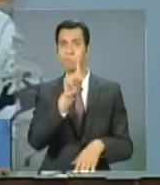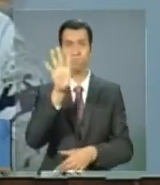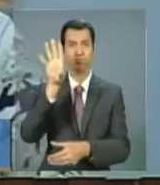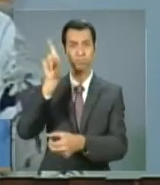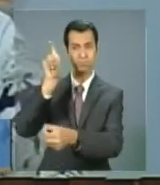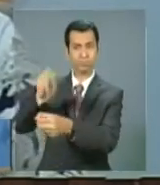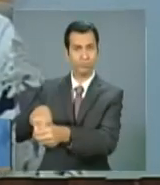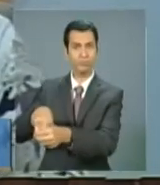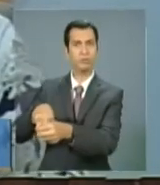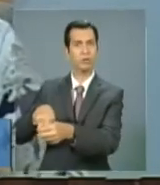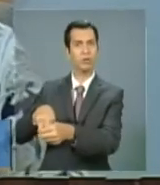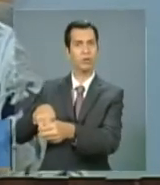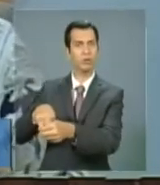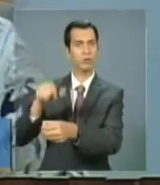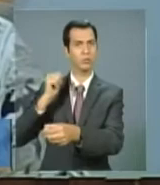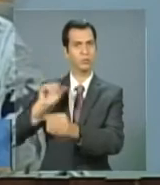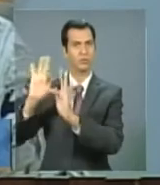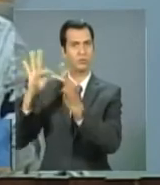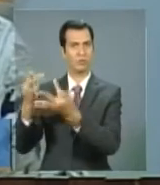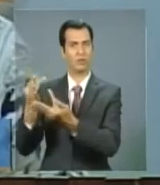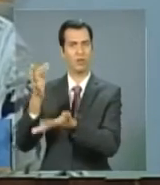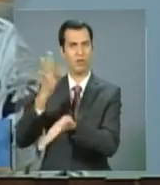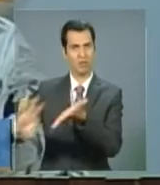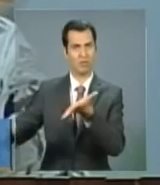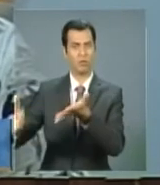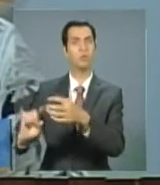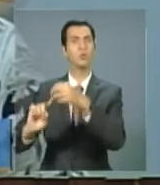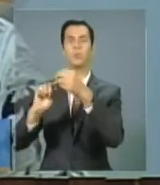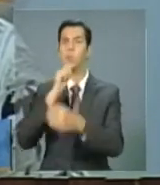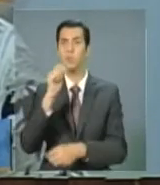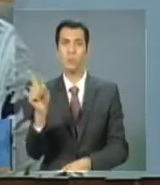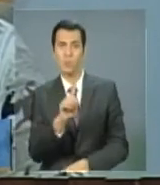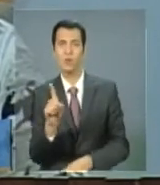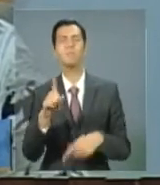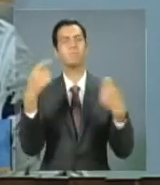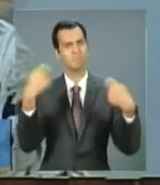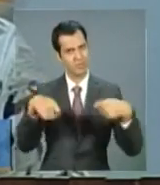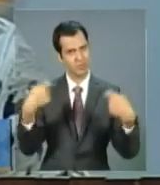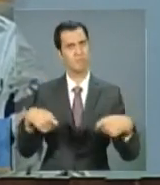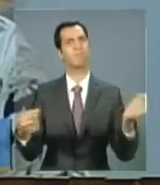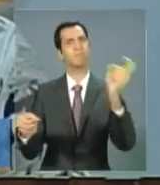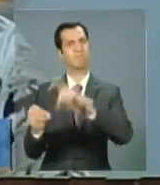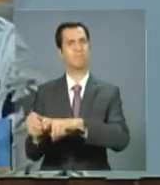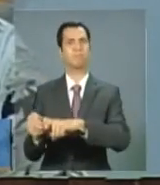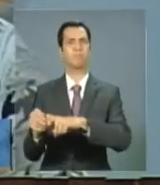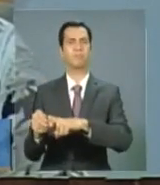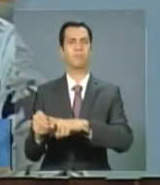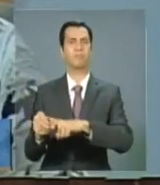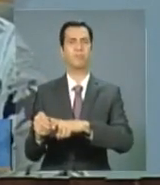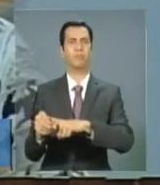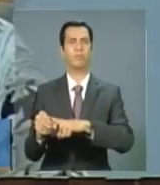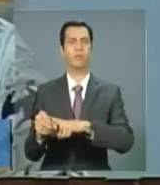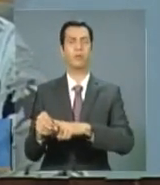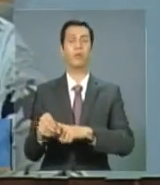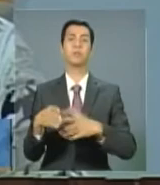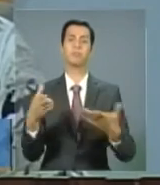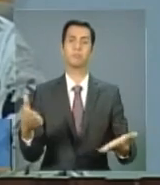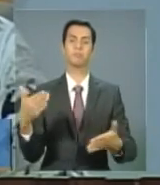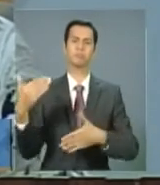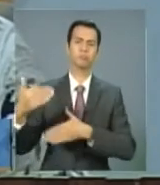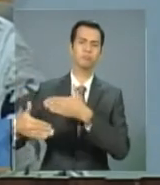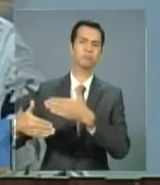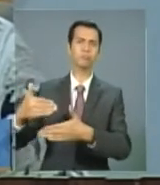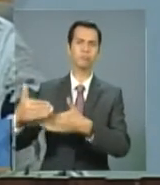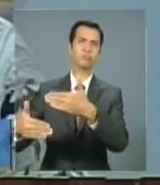único, passem a integrar o cadastro único. À medida que isso aconteça, nós podemos, nós teremos orientação com